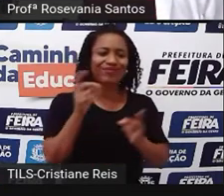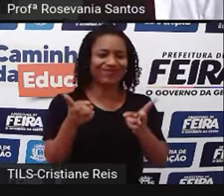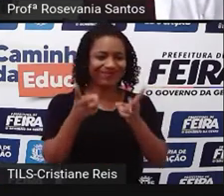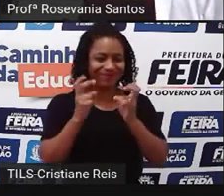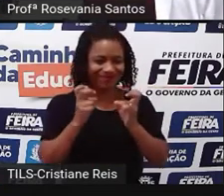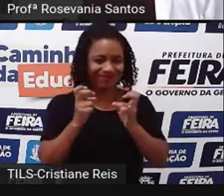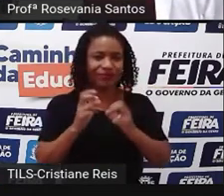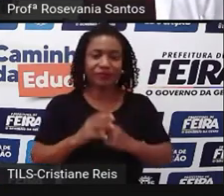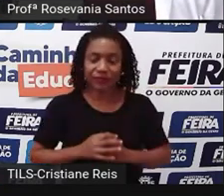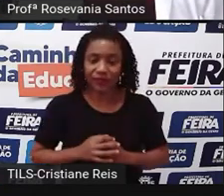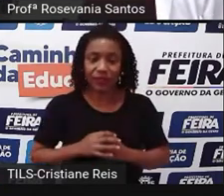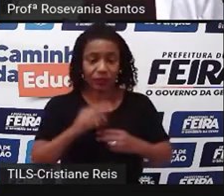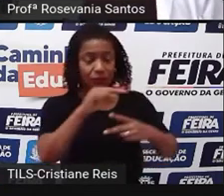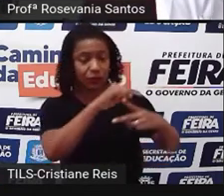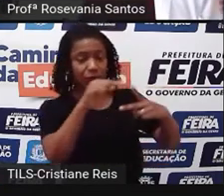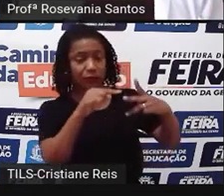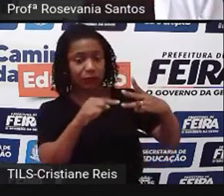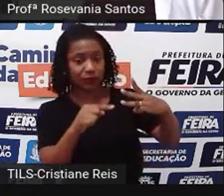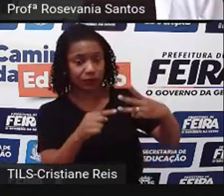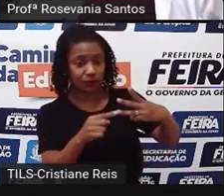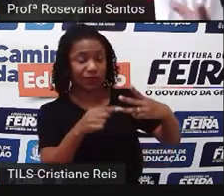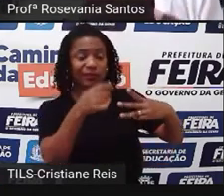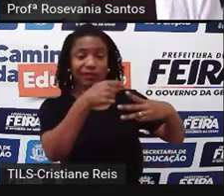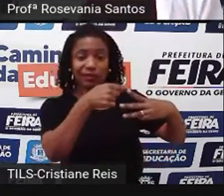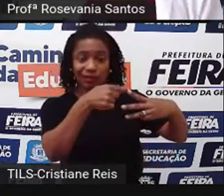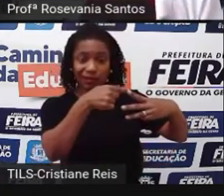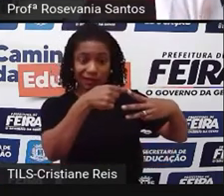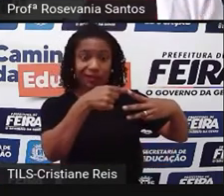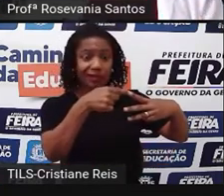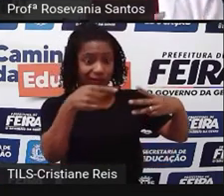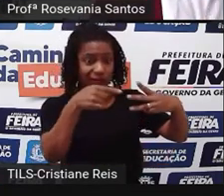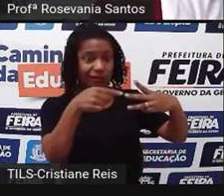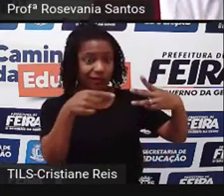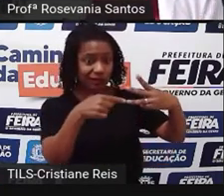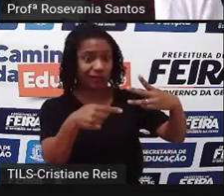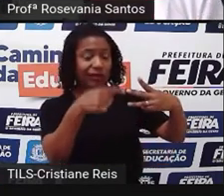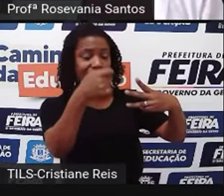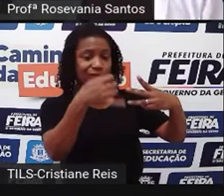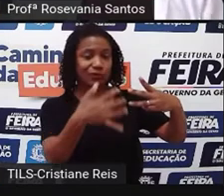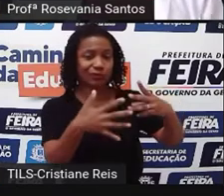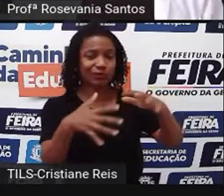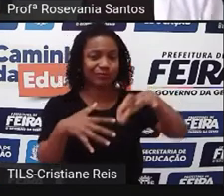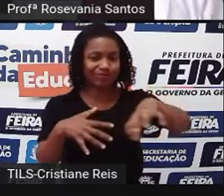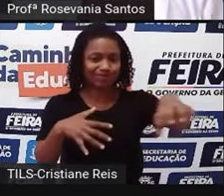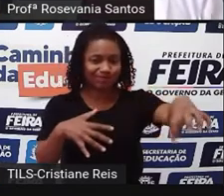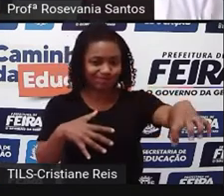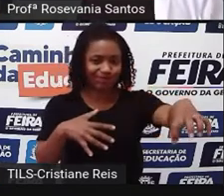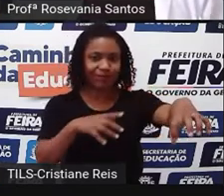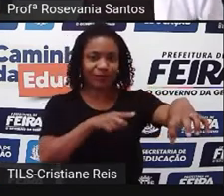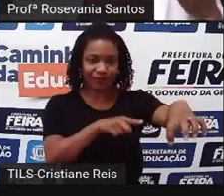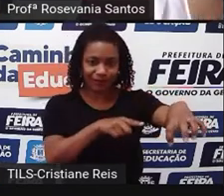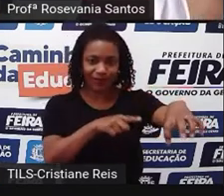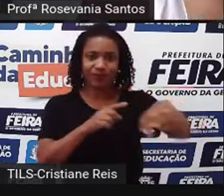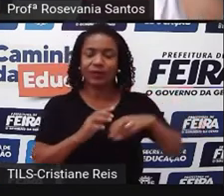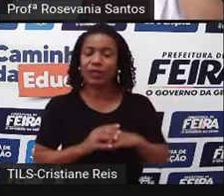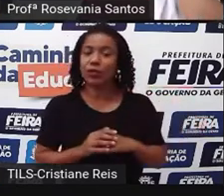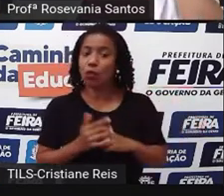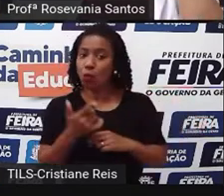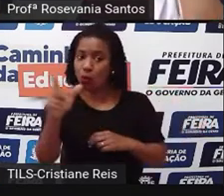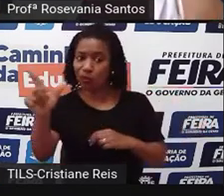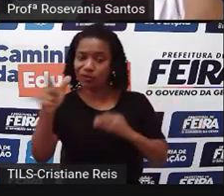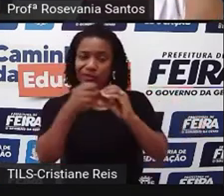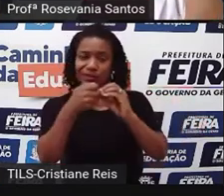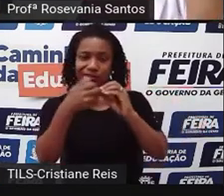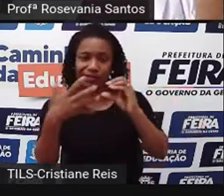esses critérios aí, eles nos ajudam bastante a agrupar áreas semelhantes. Outros aspectos, como eu já citei, são os